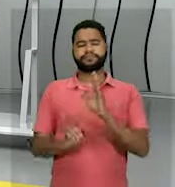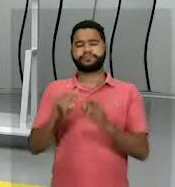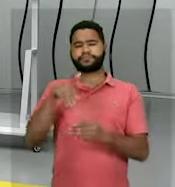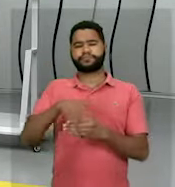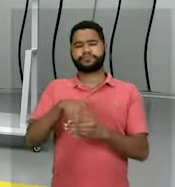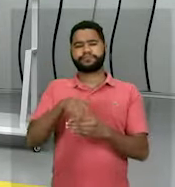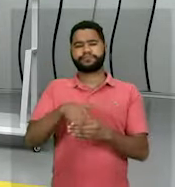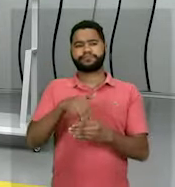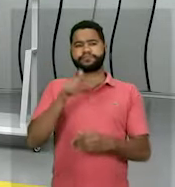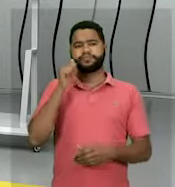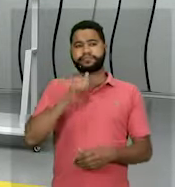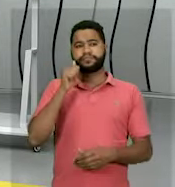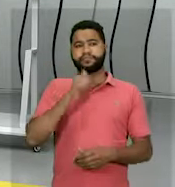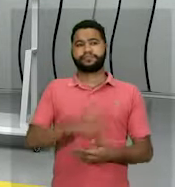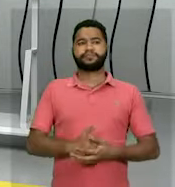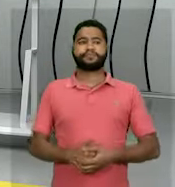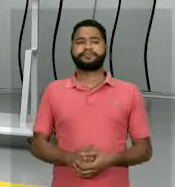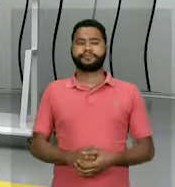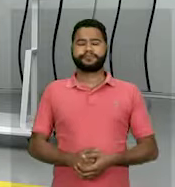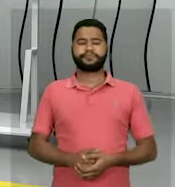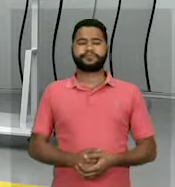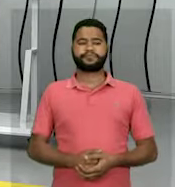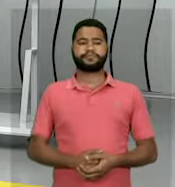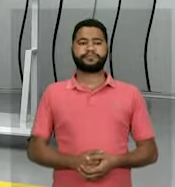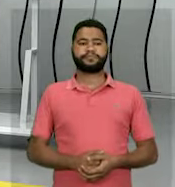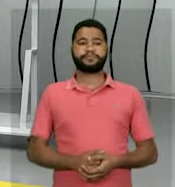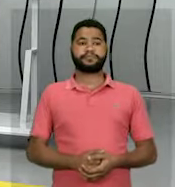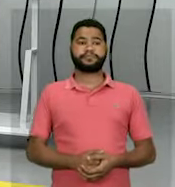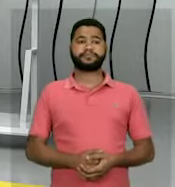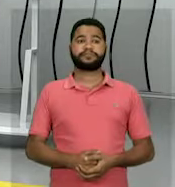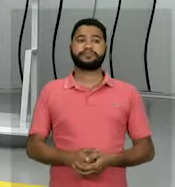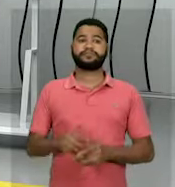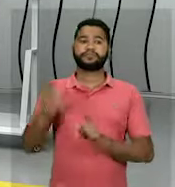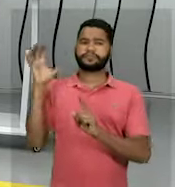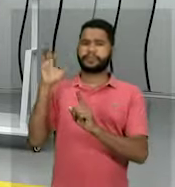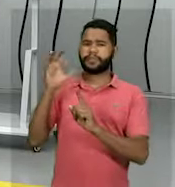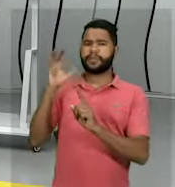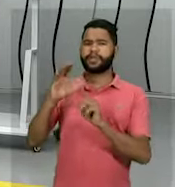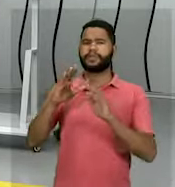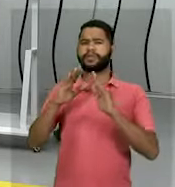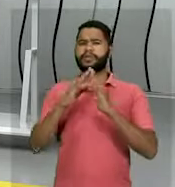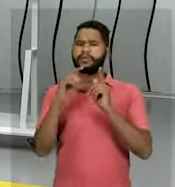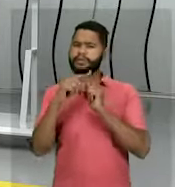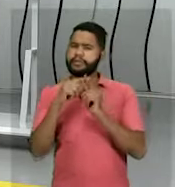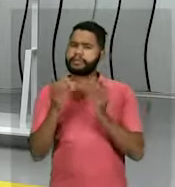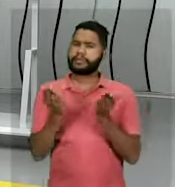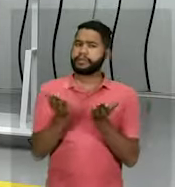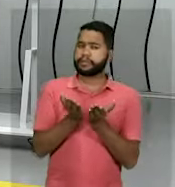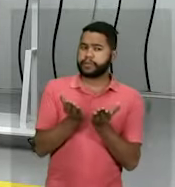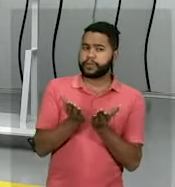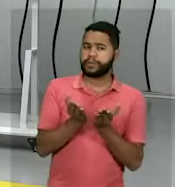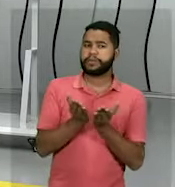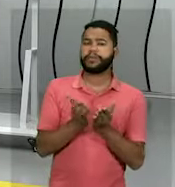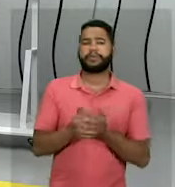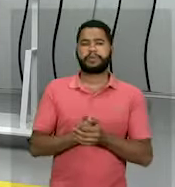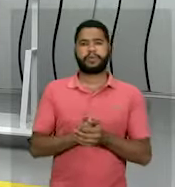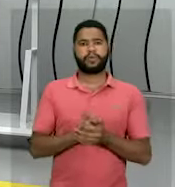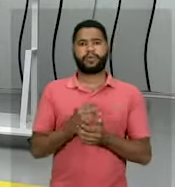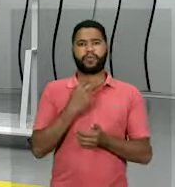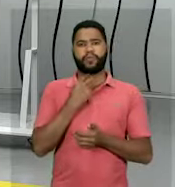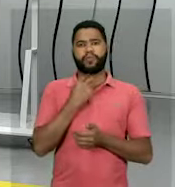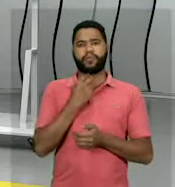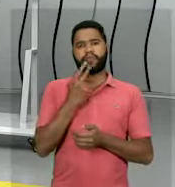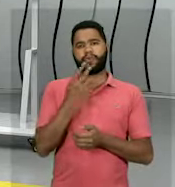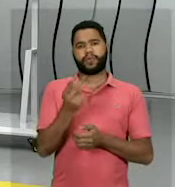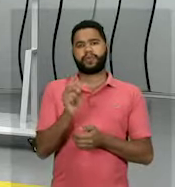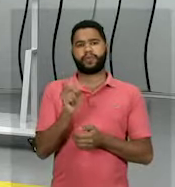feminino que nós tratamos aqui nessa questão. Influência de igrejas protestantes. A gente não pode falar isso